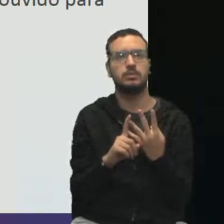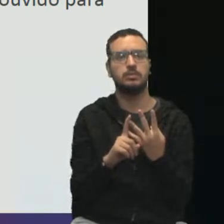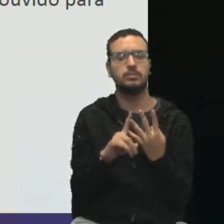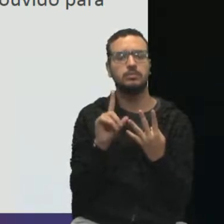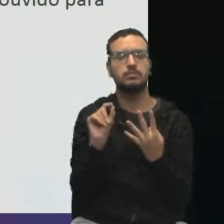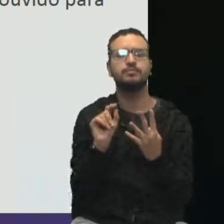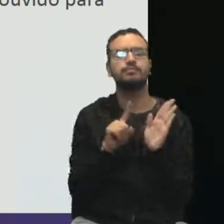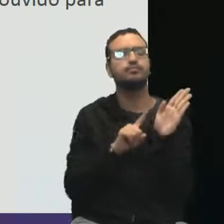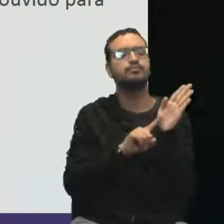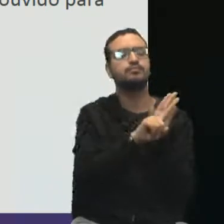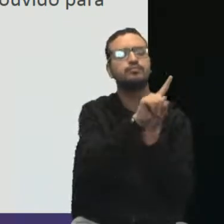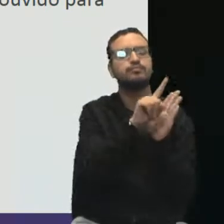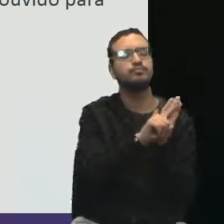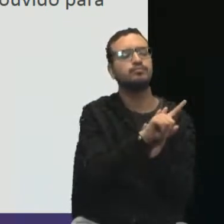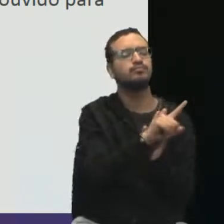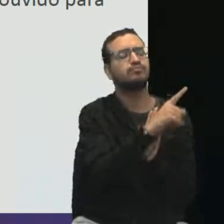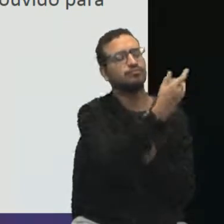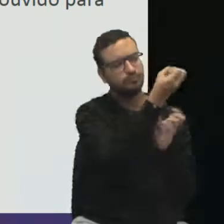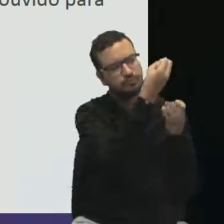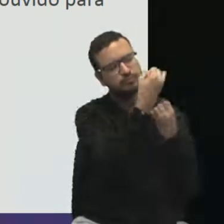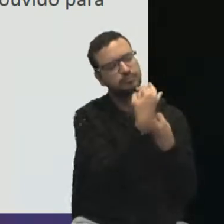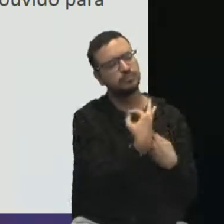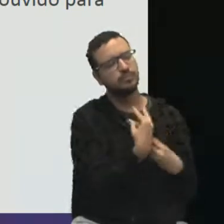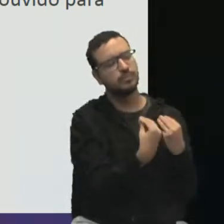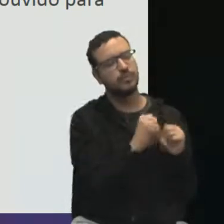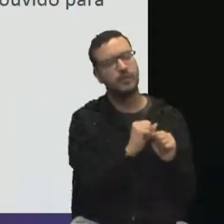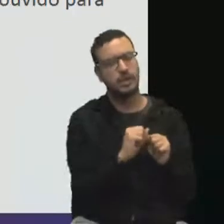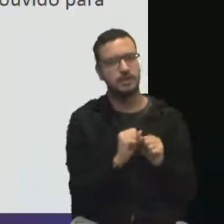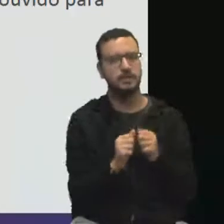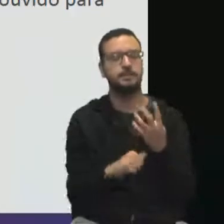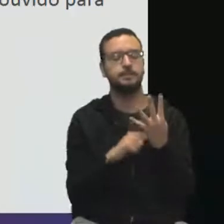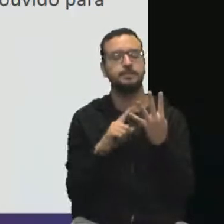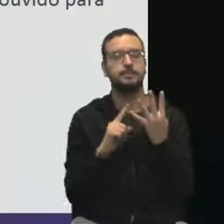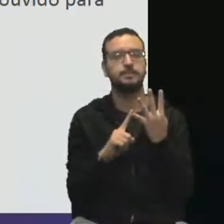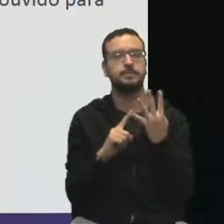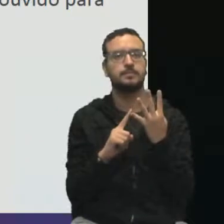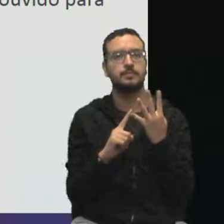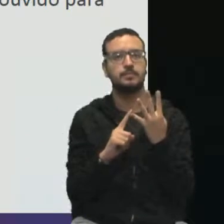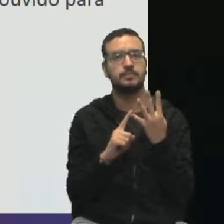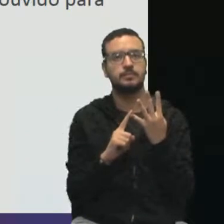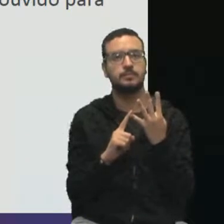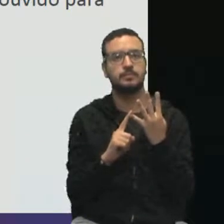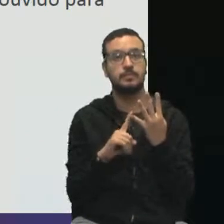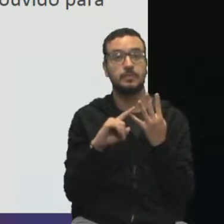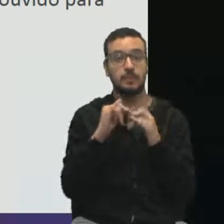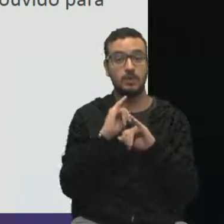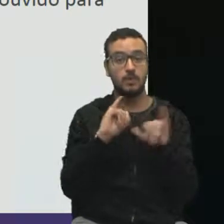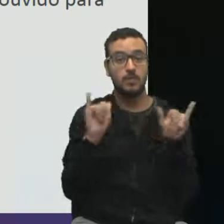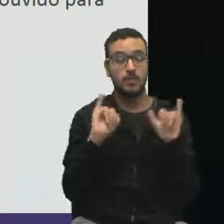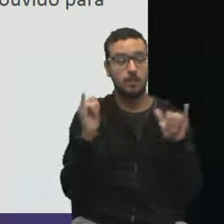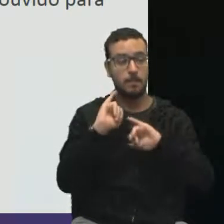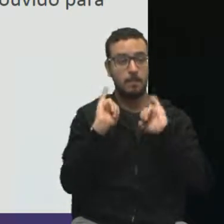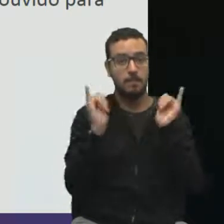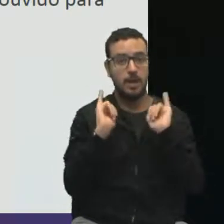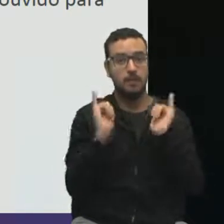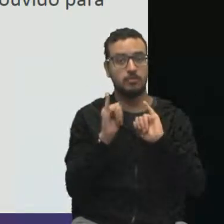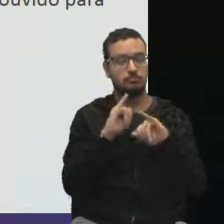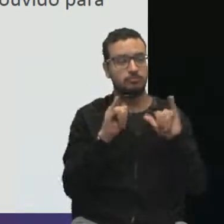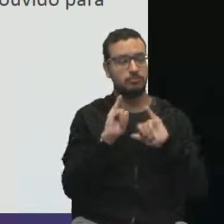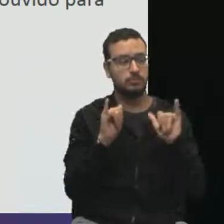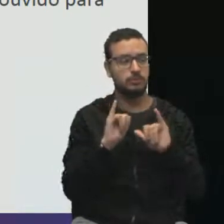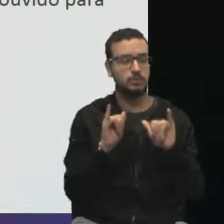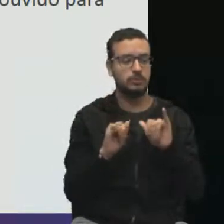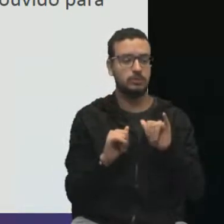consultado para aquela tarefa ser realizada? e quem é que deve ser informado sobre aquela